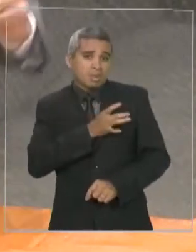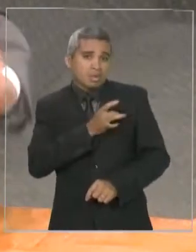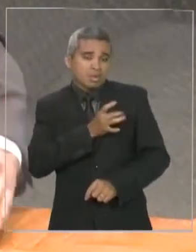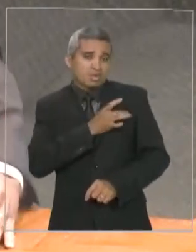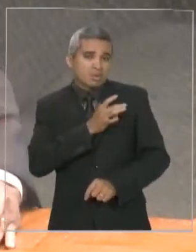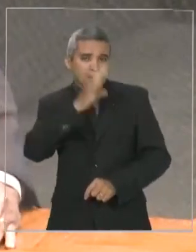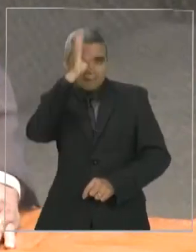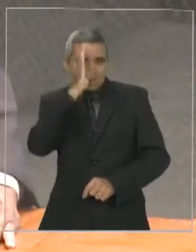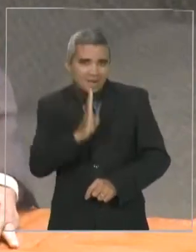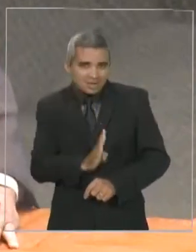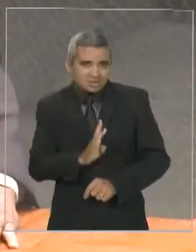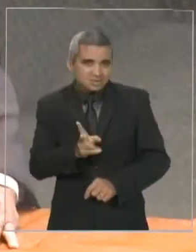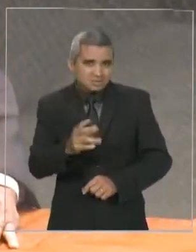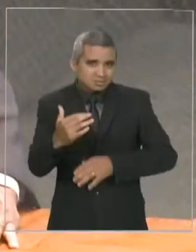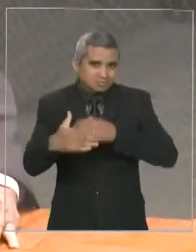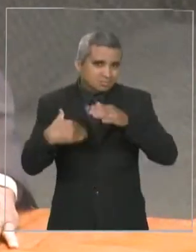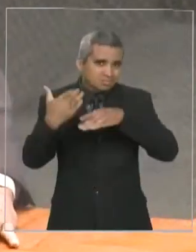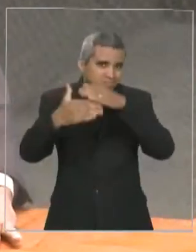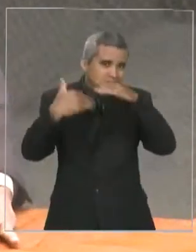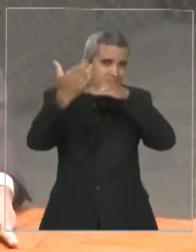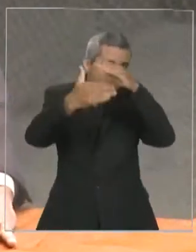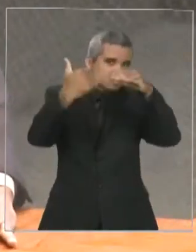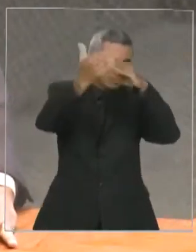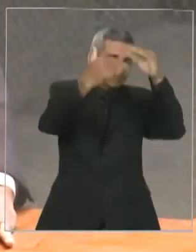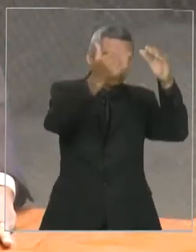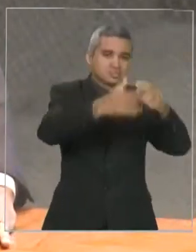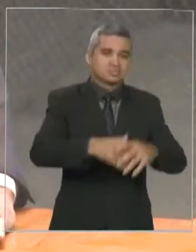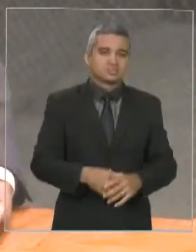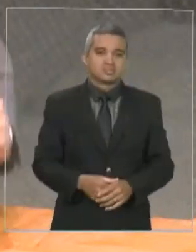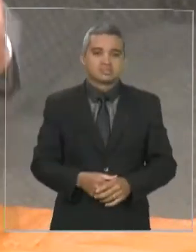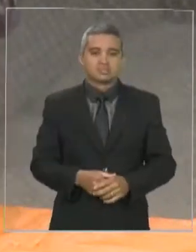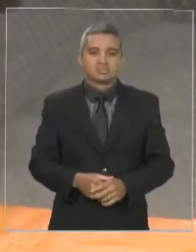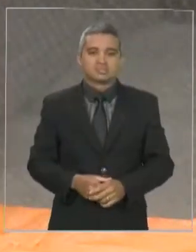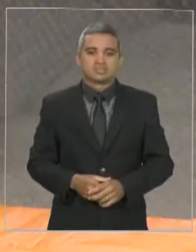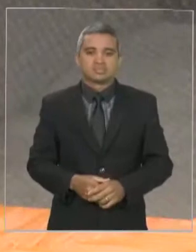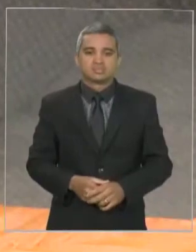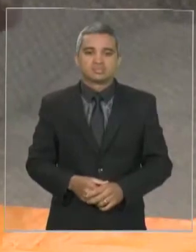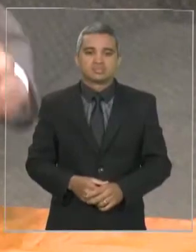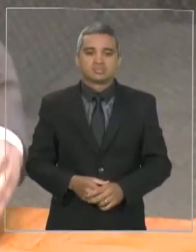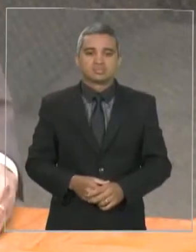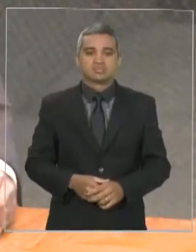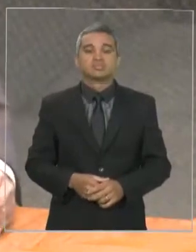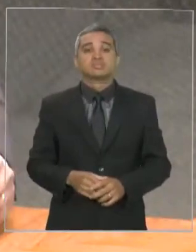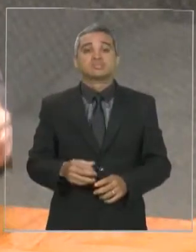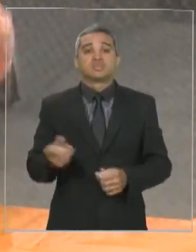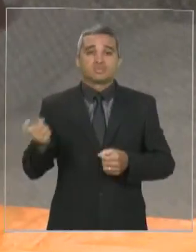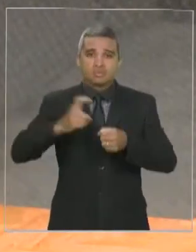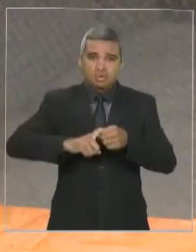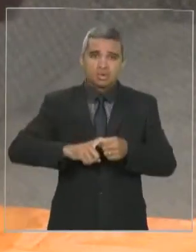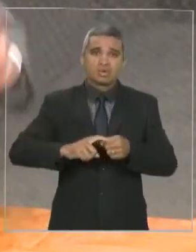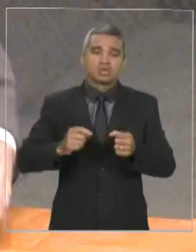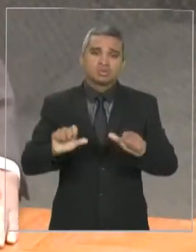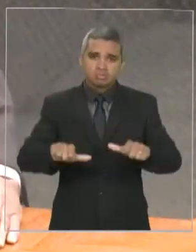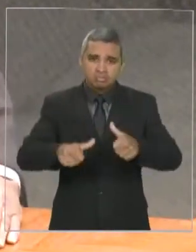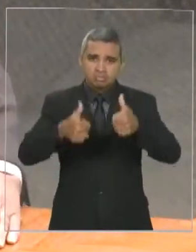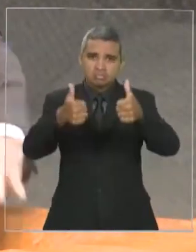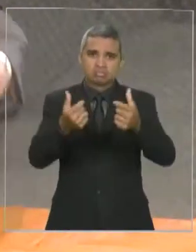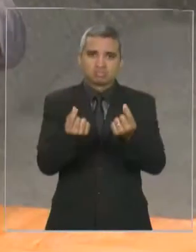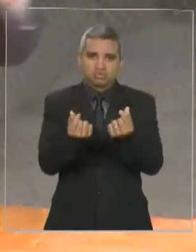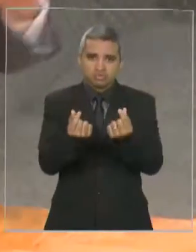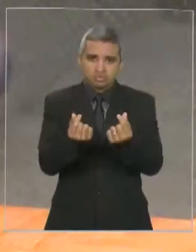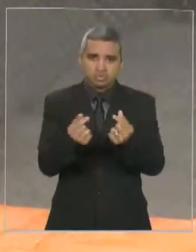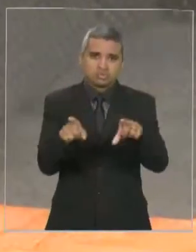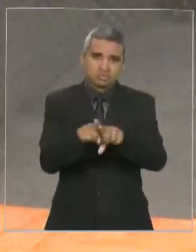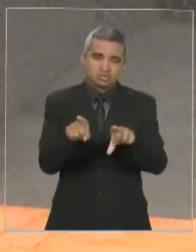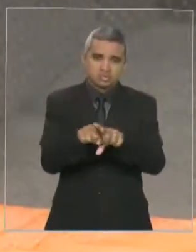um país que possa retomar o crescimento econômico, combater o desemprego.